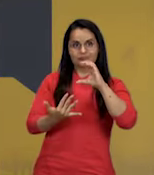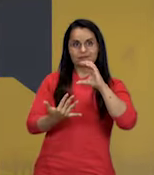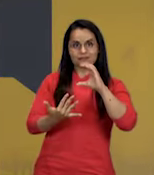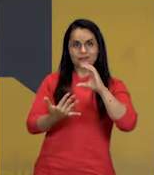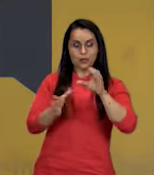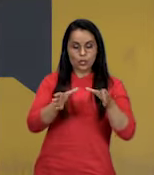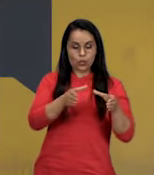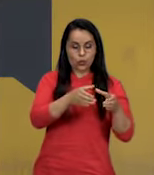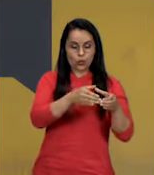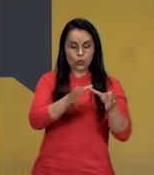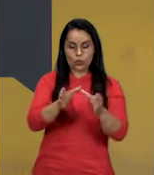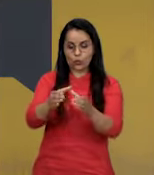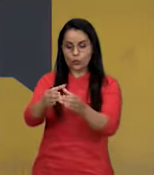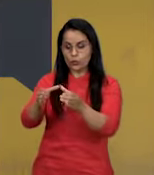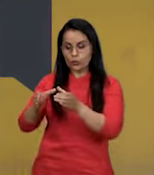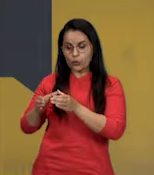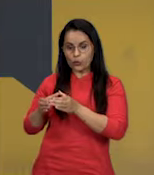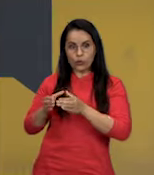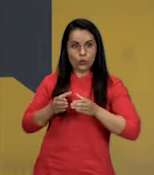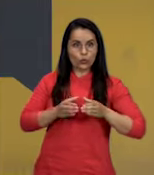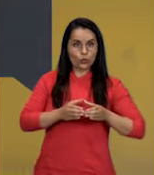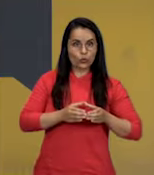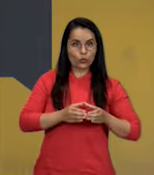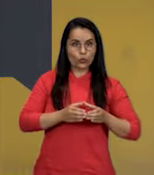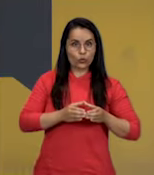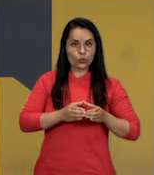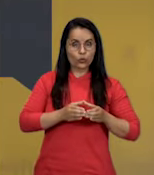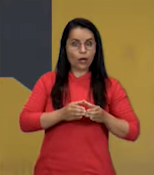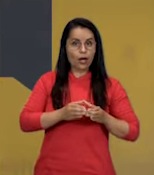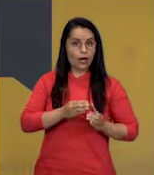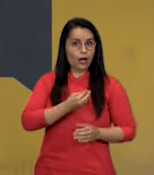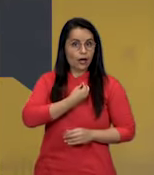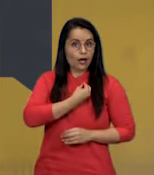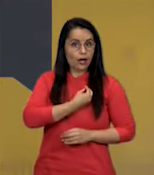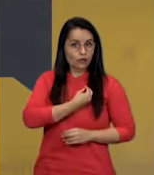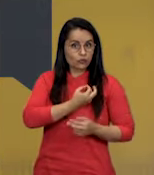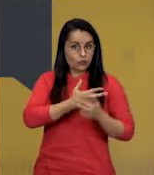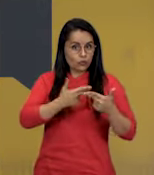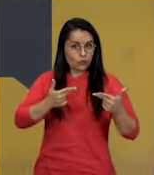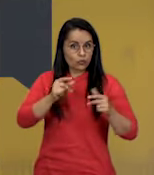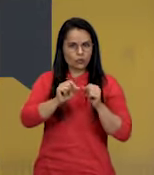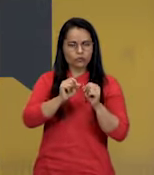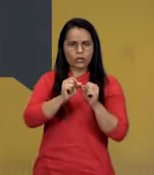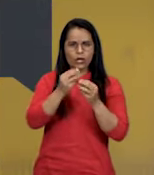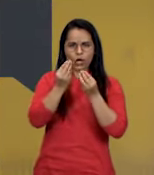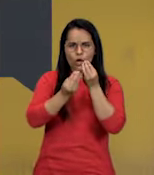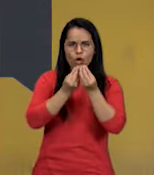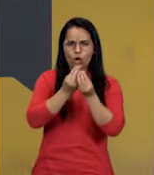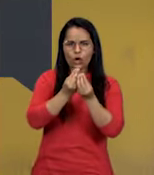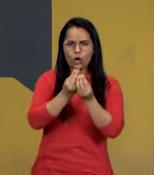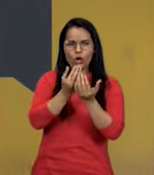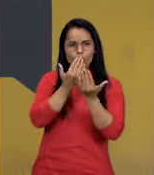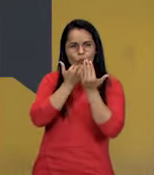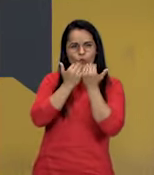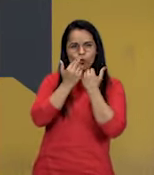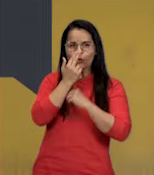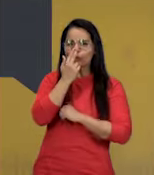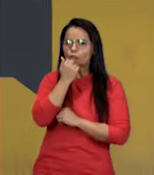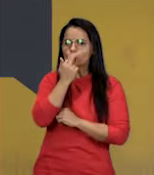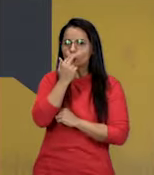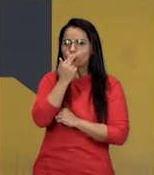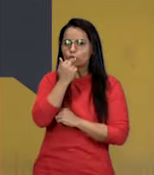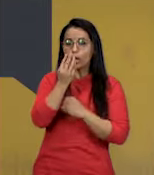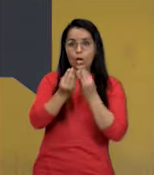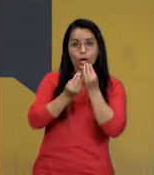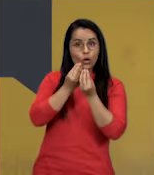agrupamento dos seres vivos os seguintes critérios. O modo de nutrição, o modo de